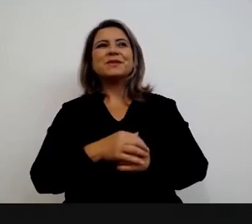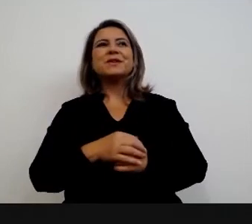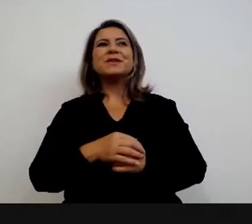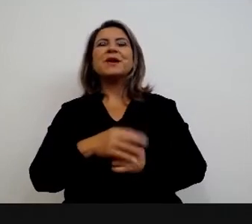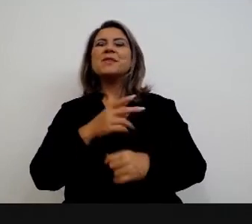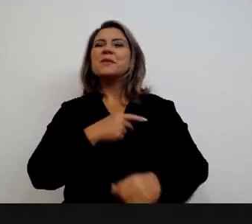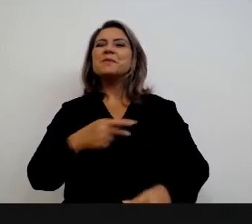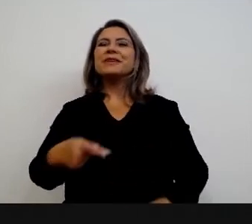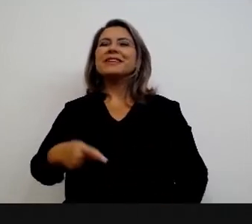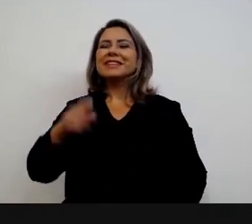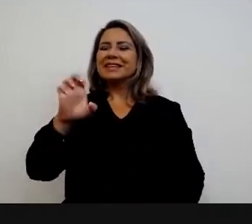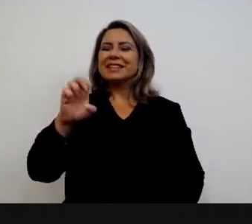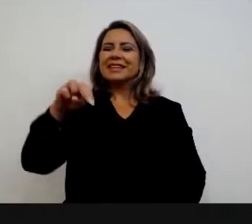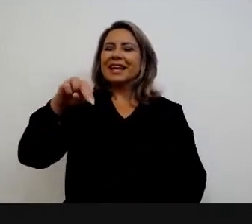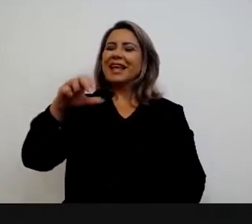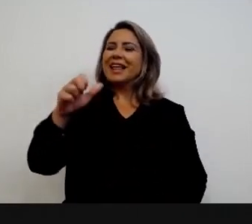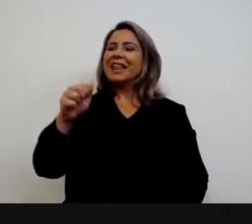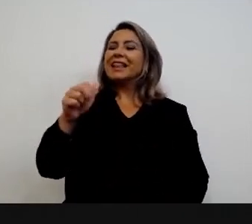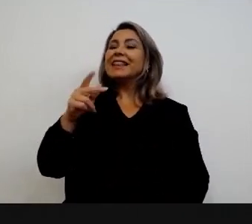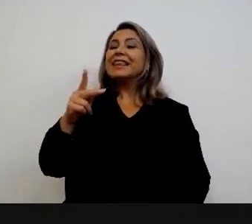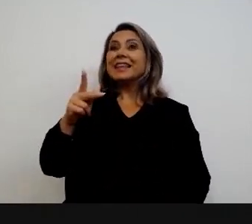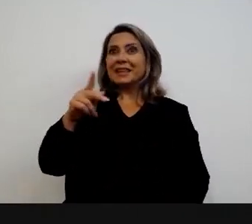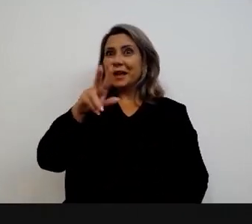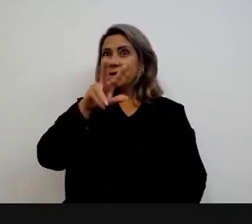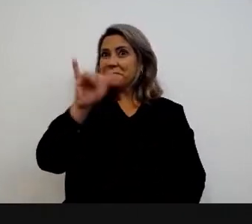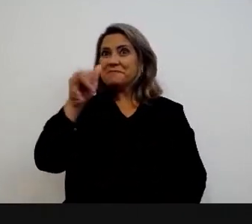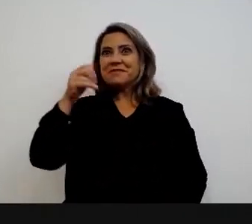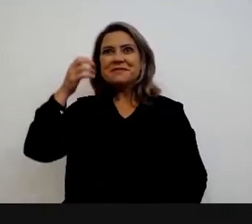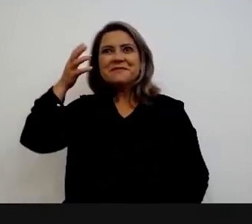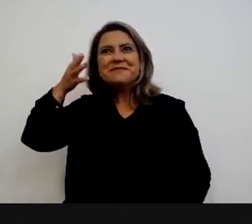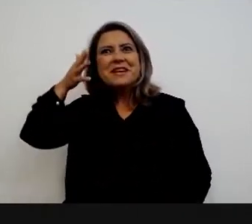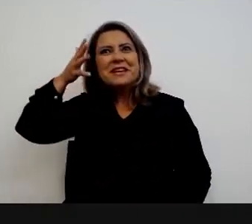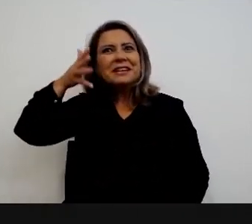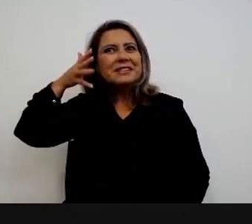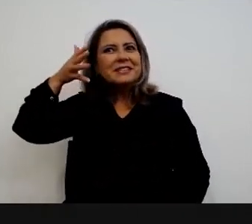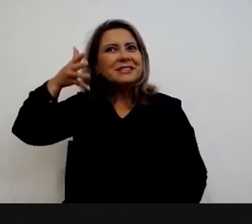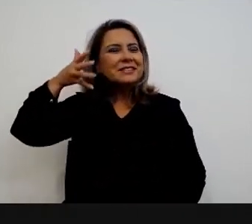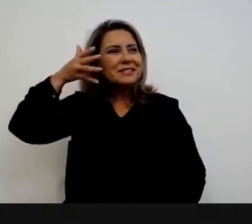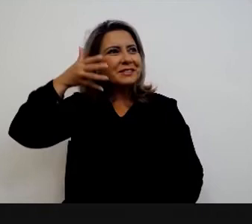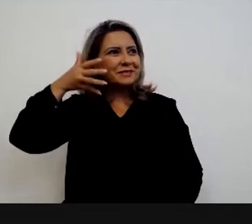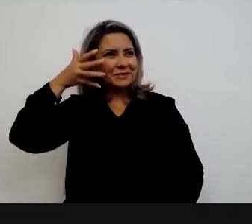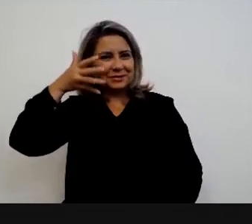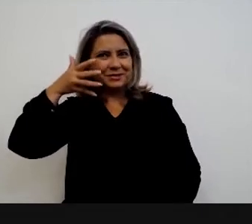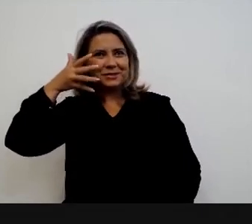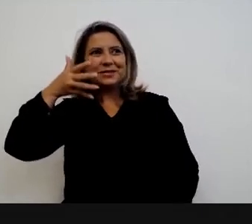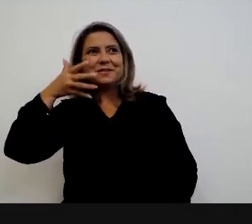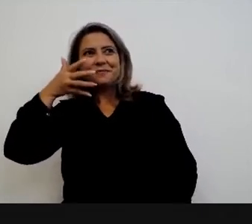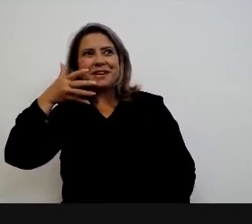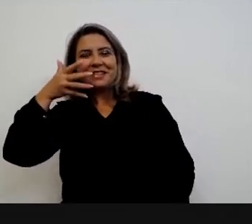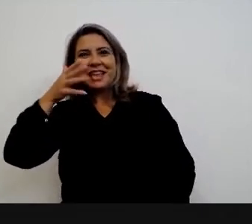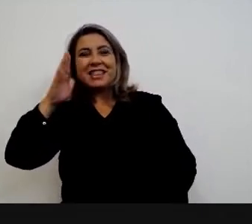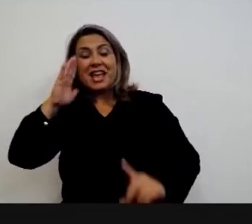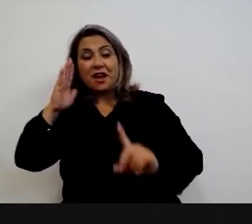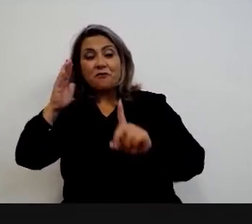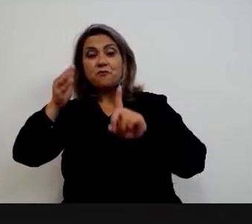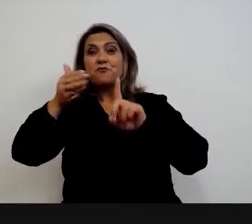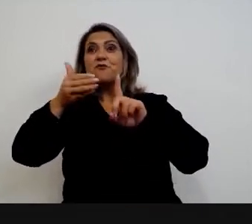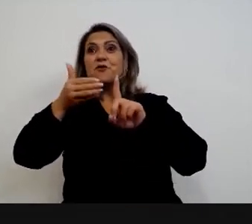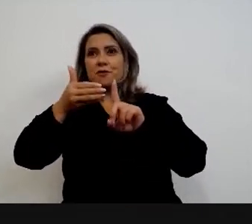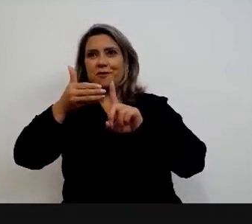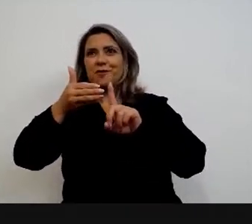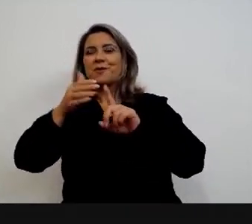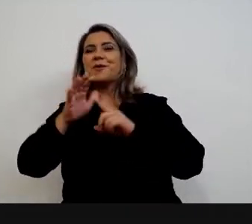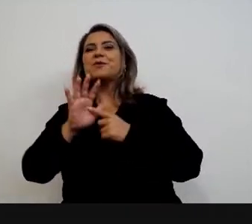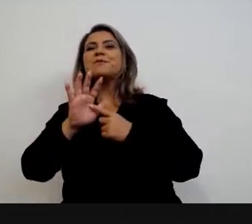Inap, vai nos brindar com uma palestra em seguida. E, pelo que eu soube dizer, é bem focado justamente